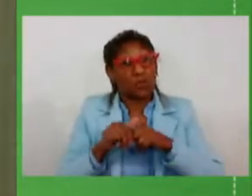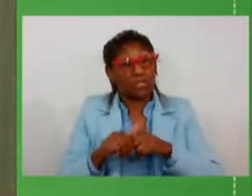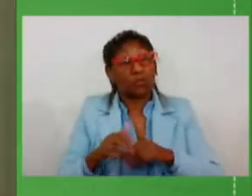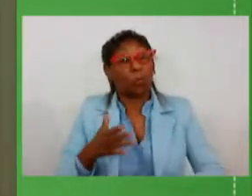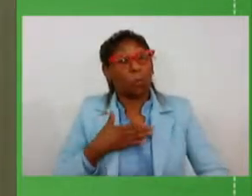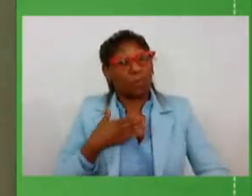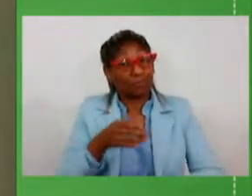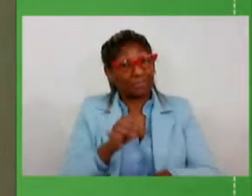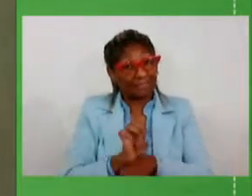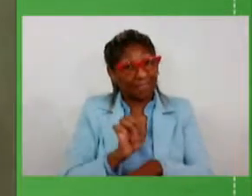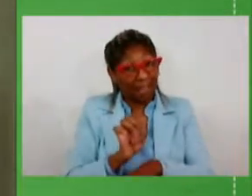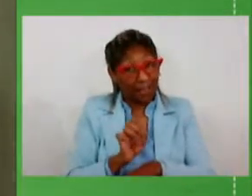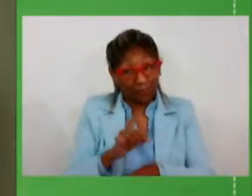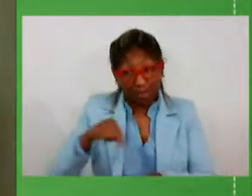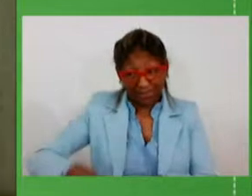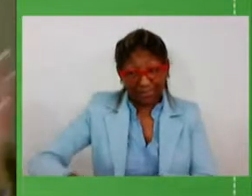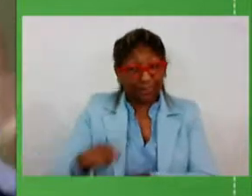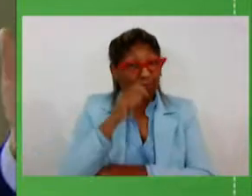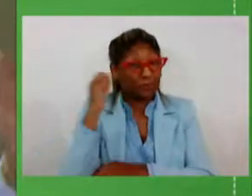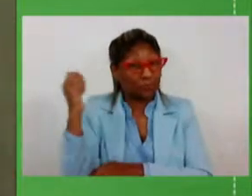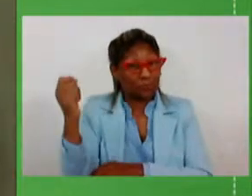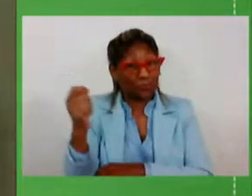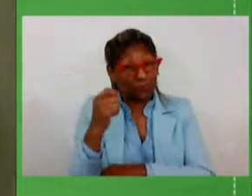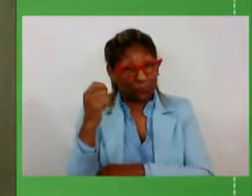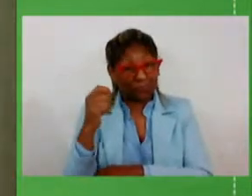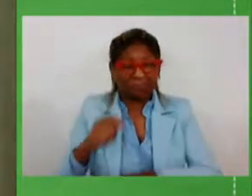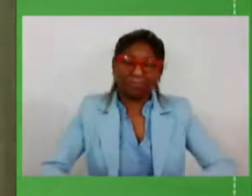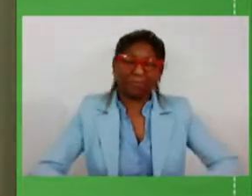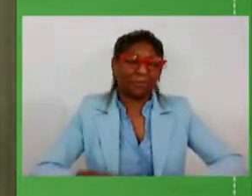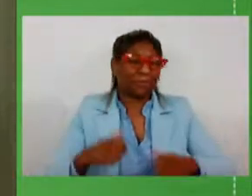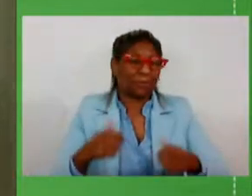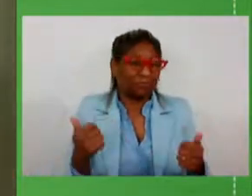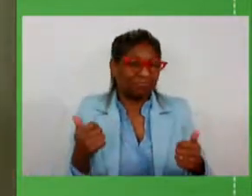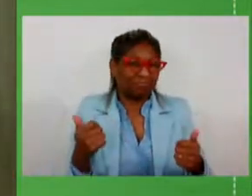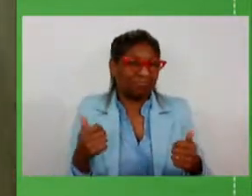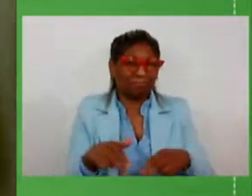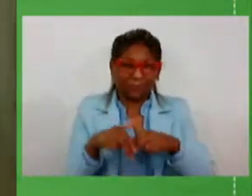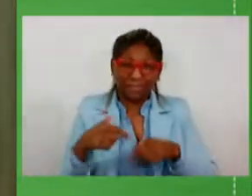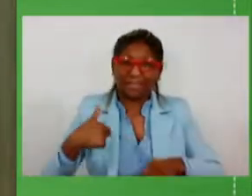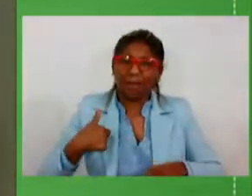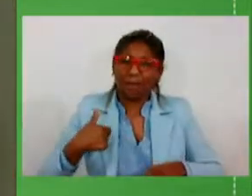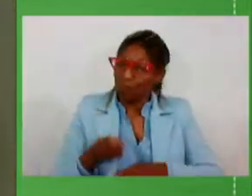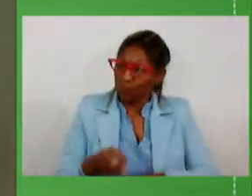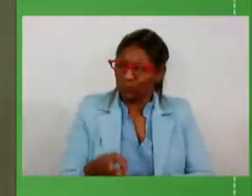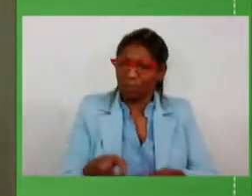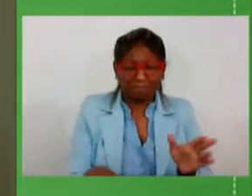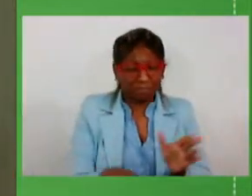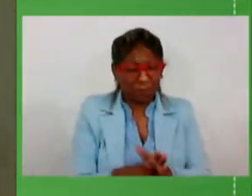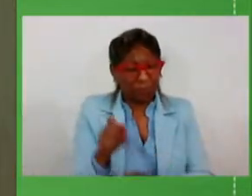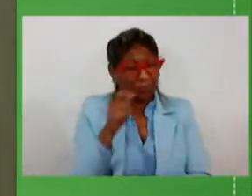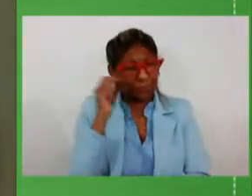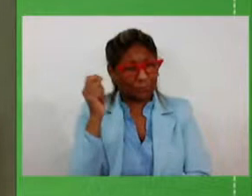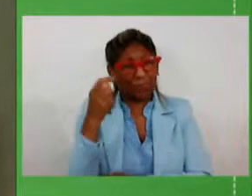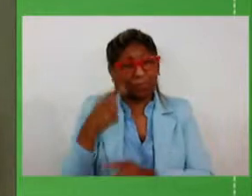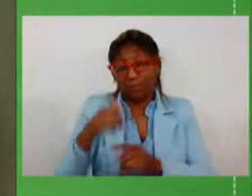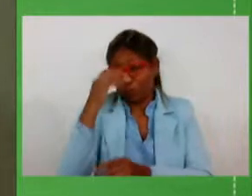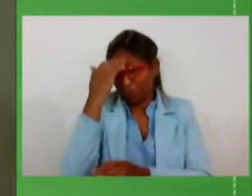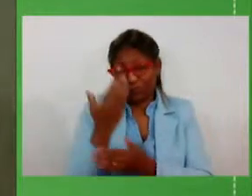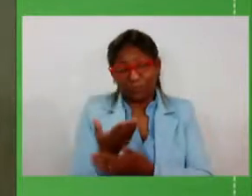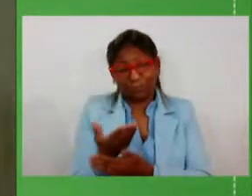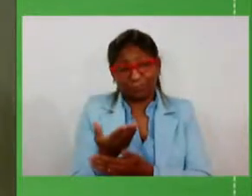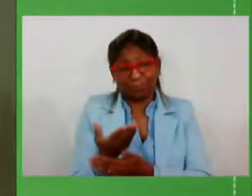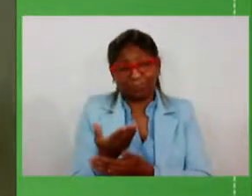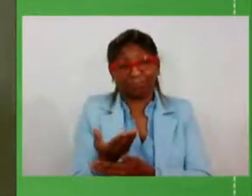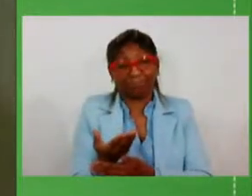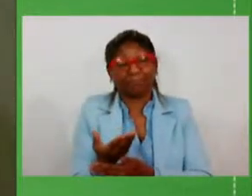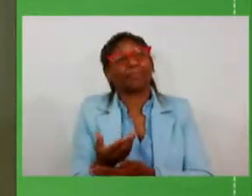por esse Rio Grande melhorou e é por isso que eu vou continuar sendo gaúcho e acreditando no meu estado por